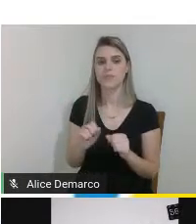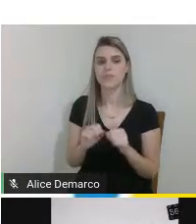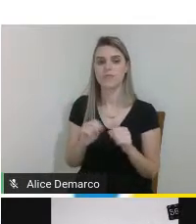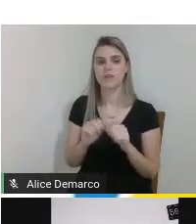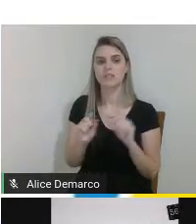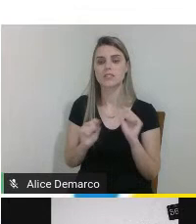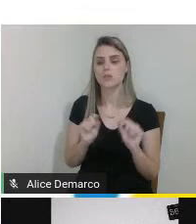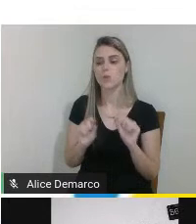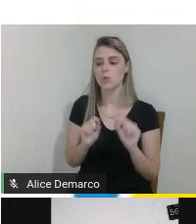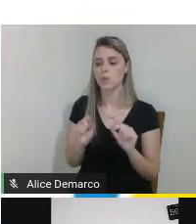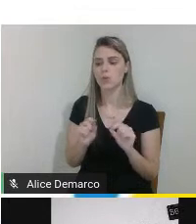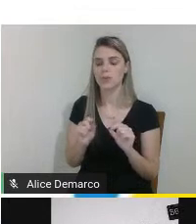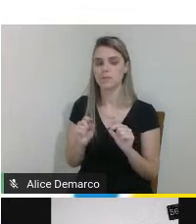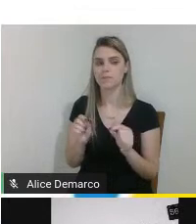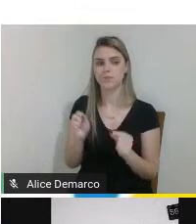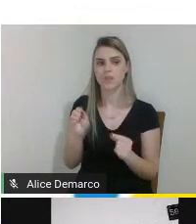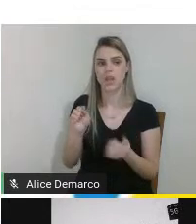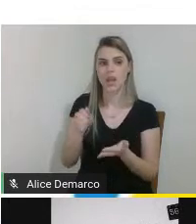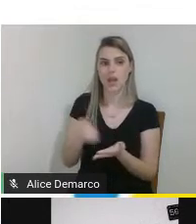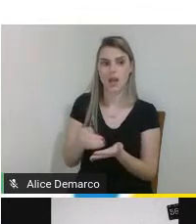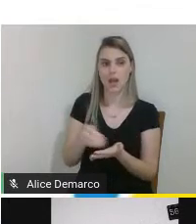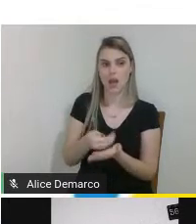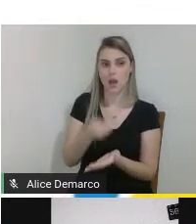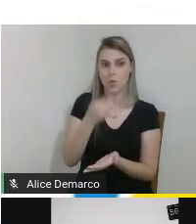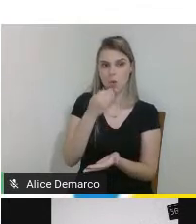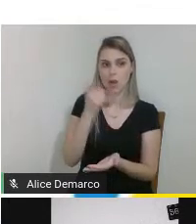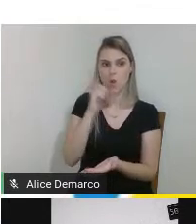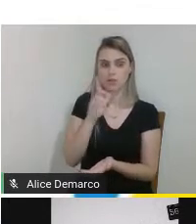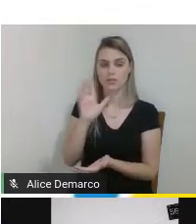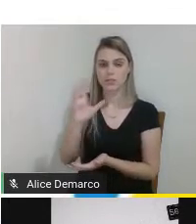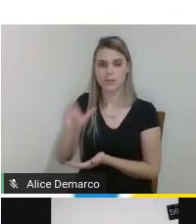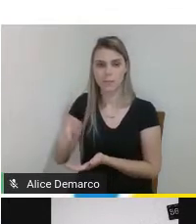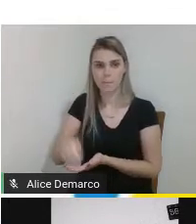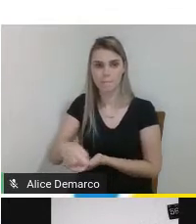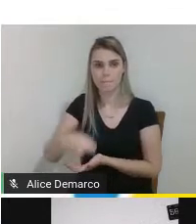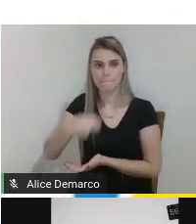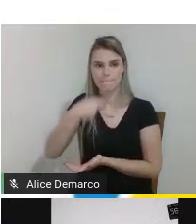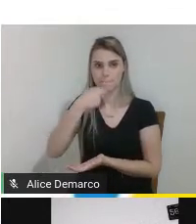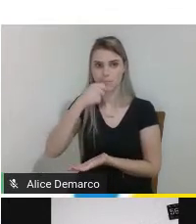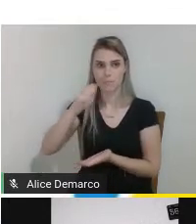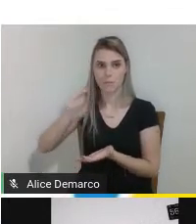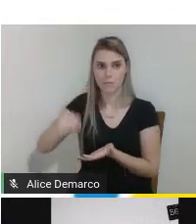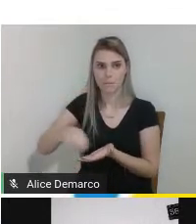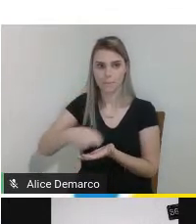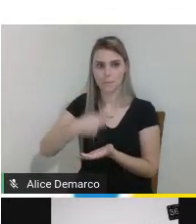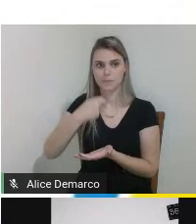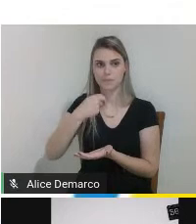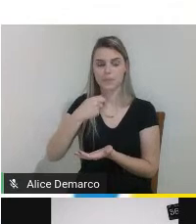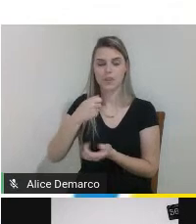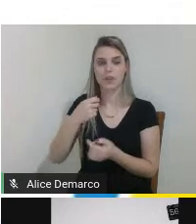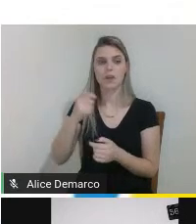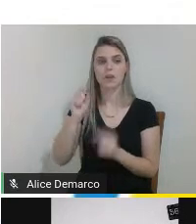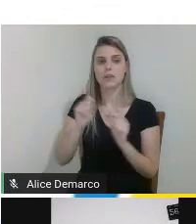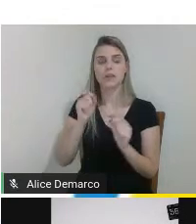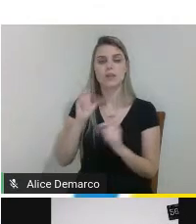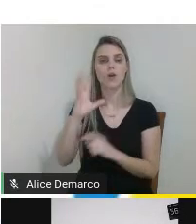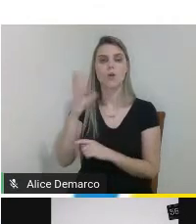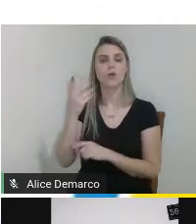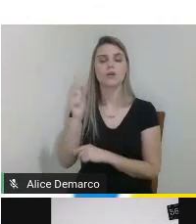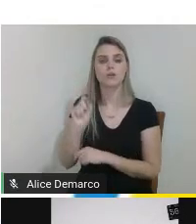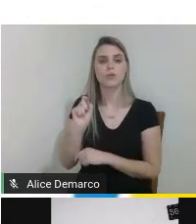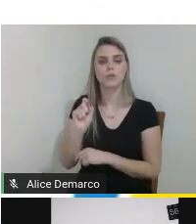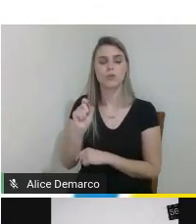a colher encaixasse perfeitamente na mão do aluno fazendo com que não escapasse e